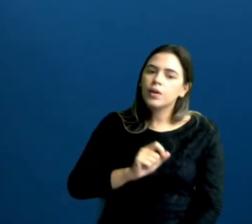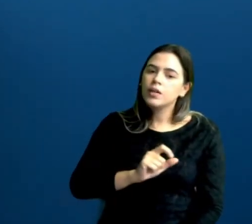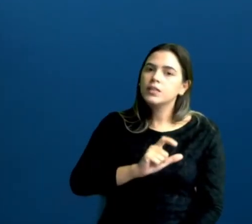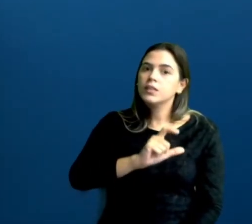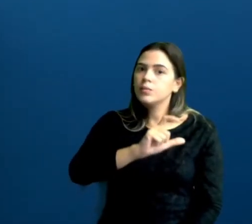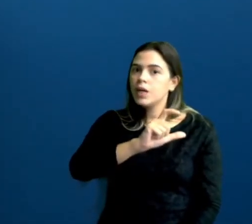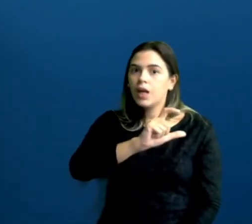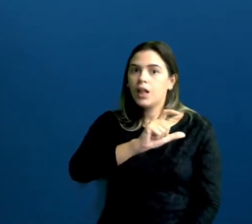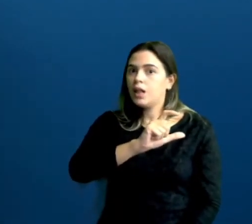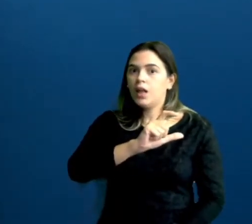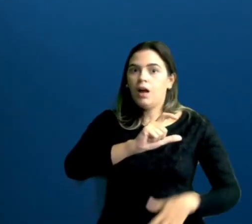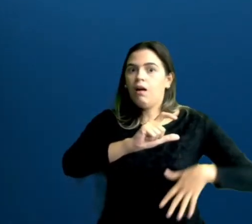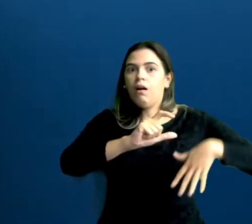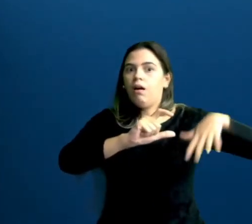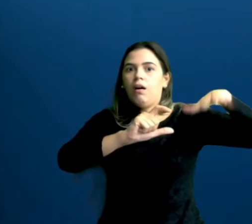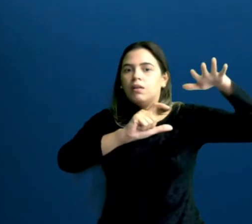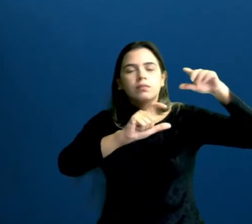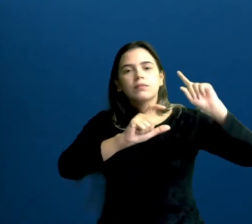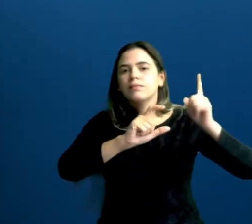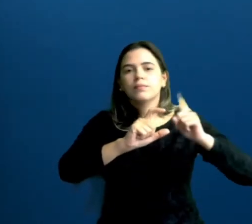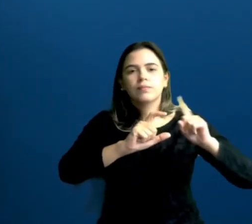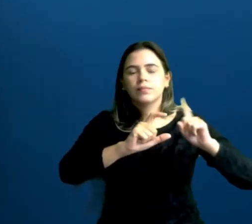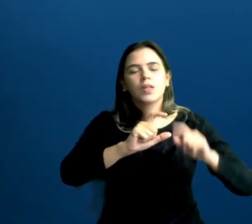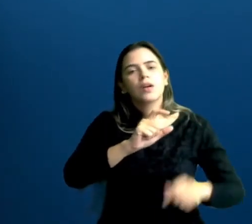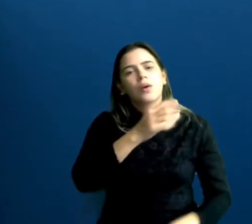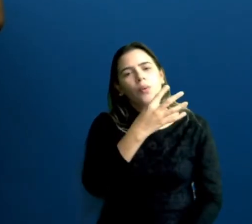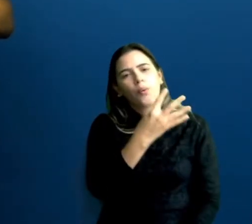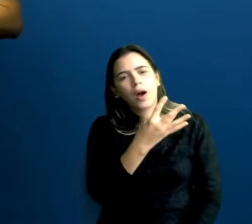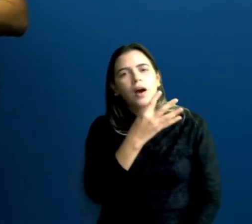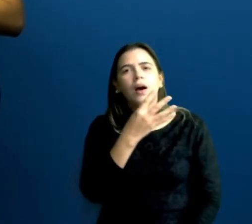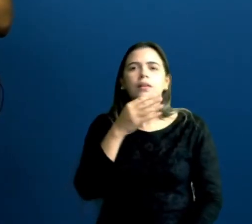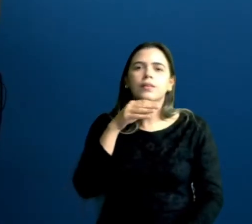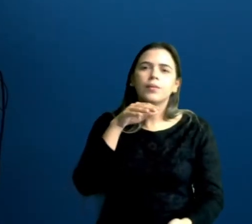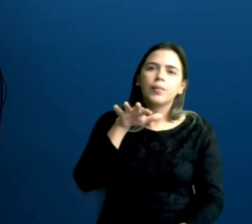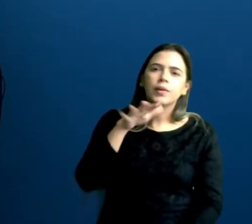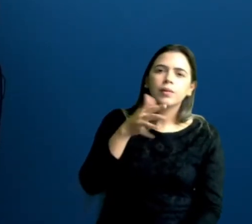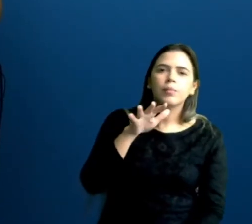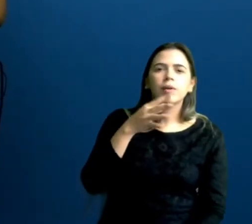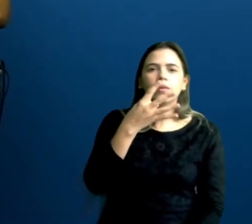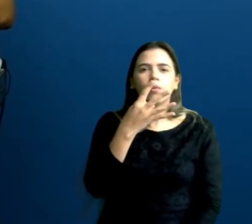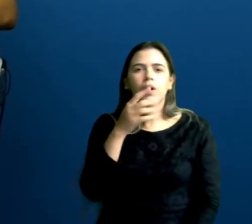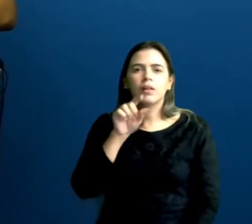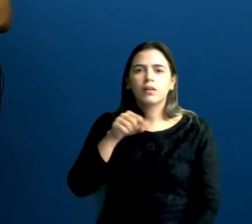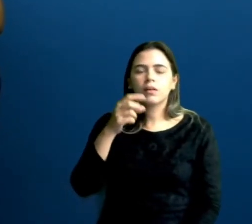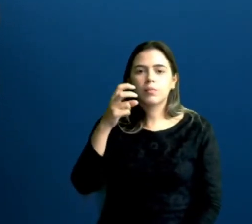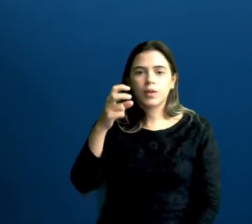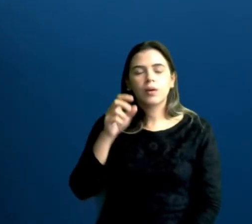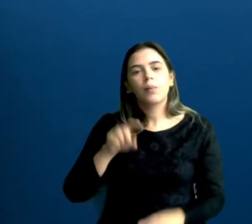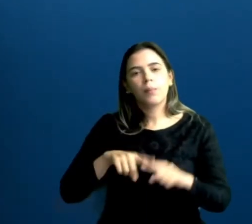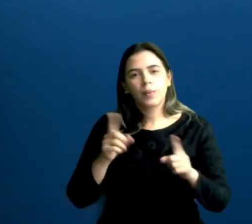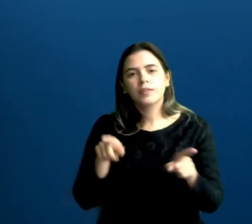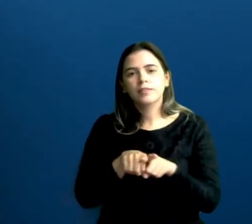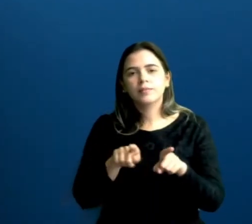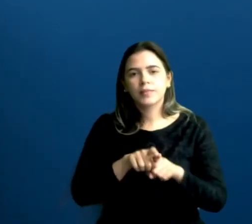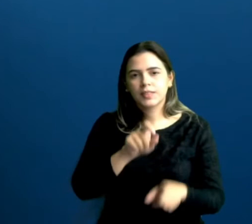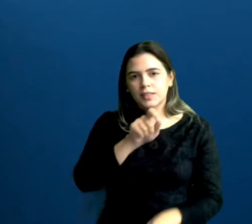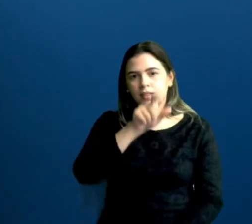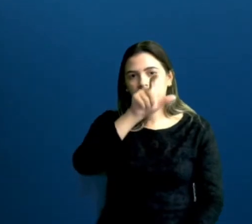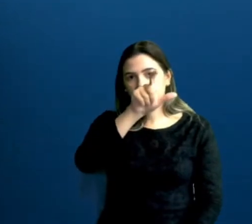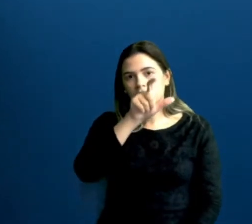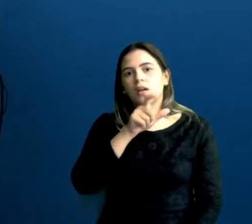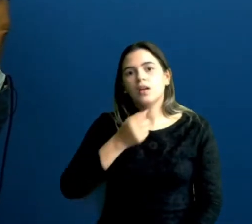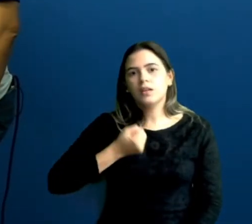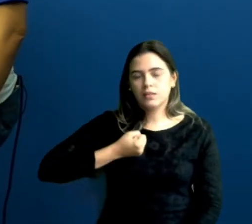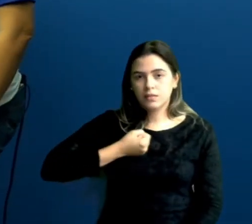tão grande, né, que ainda ficou entre 4 e 4,5, mas também foi de crescimento e este dado aqui, ó, é de